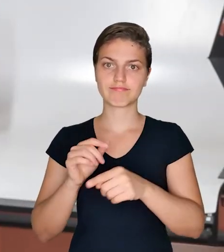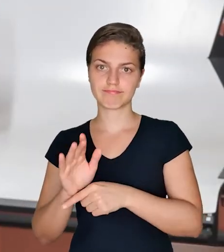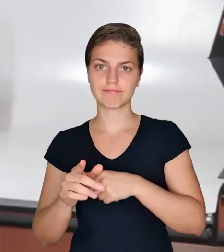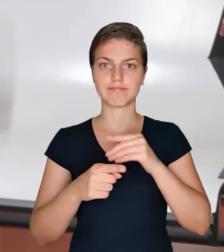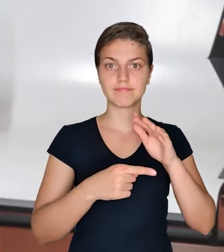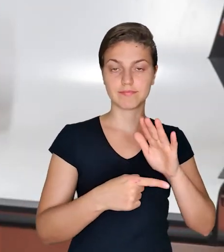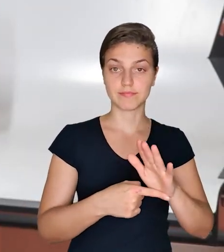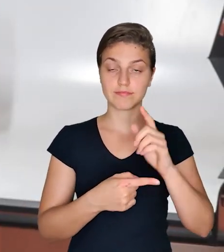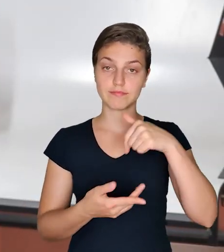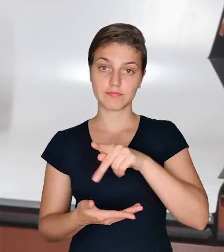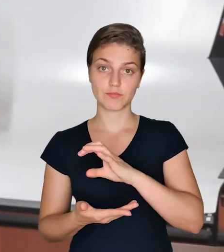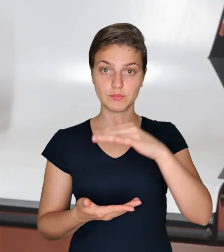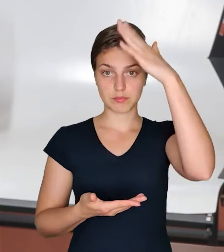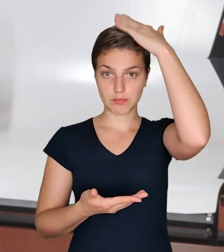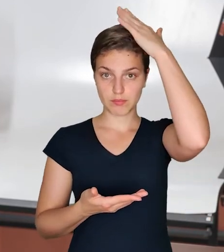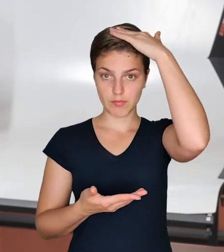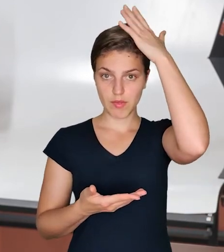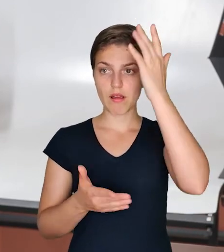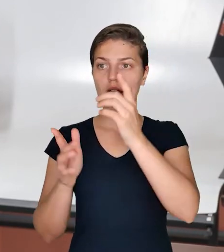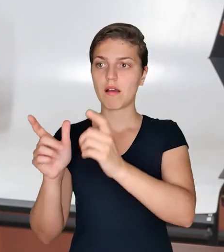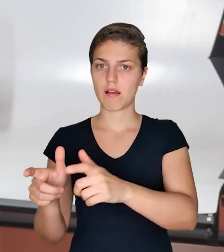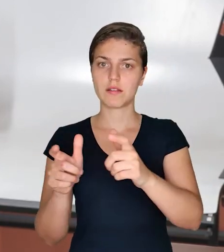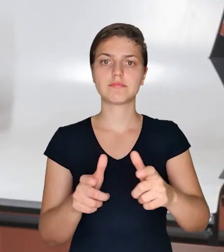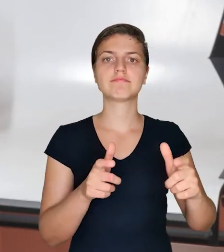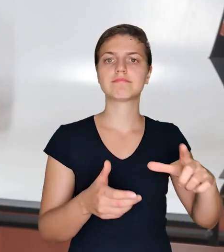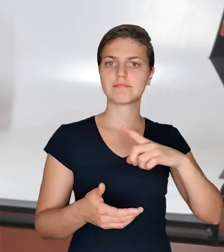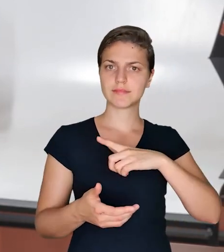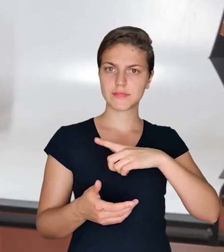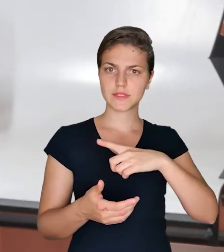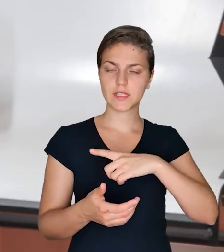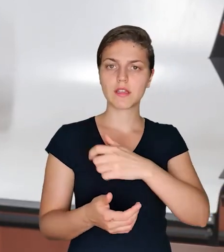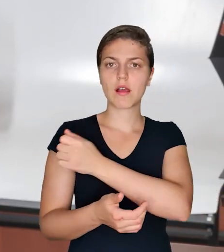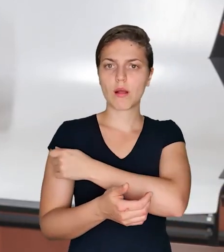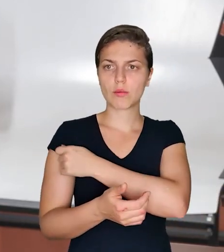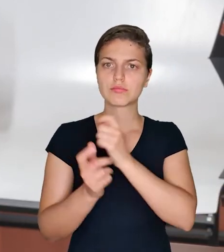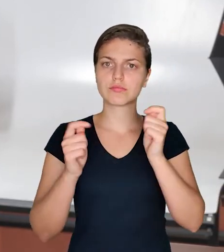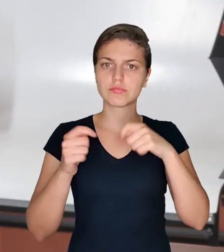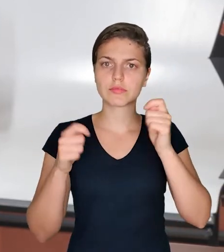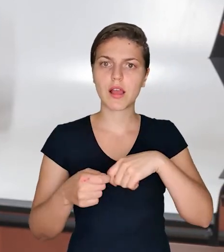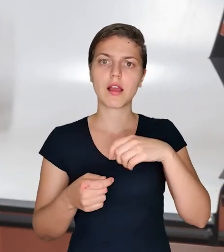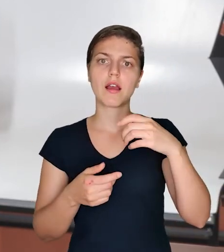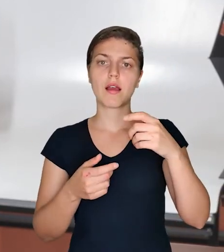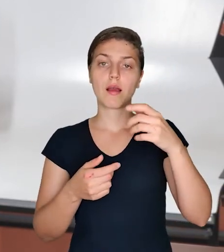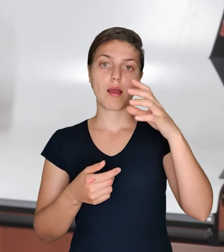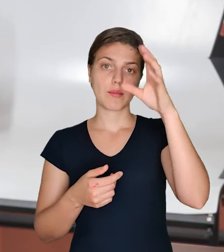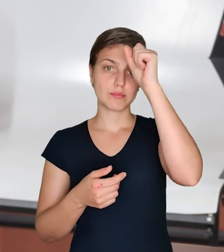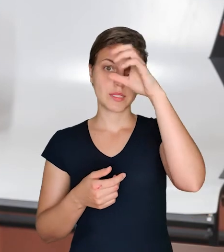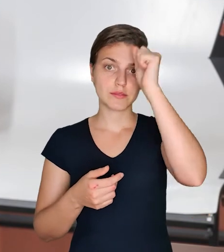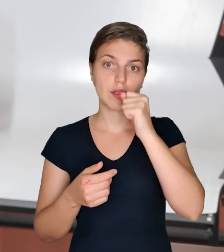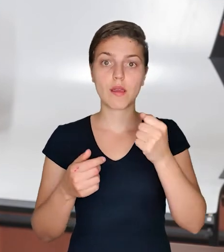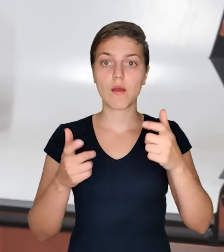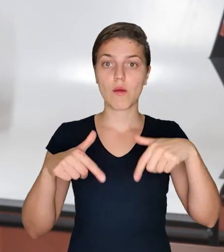Paraná, os nossos alunos dispõem de espaços muito bem equipados, auditórios para apresentações,